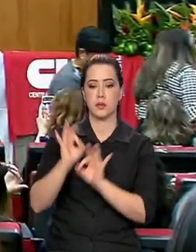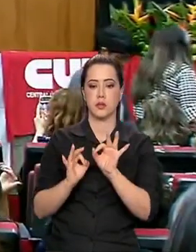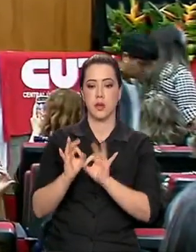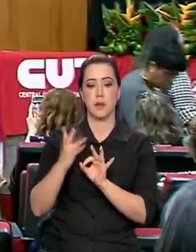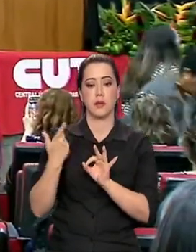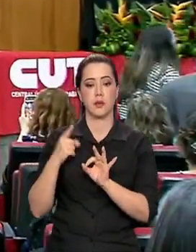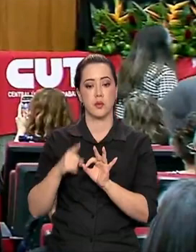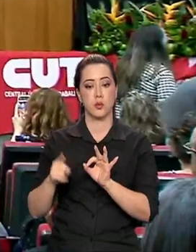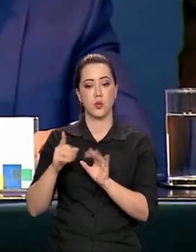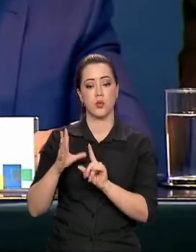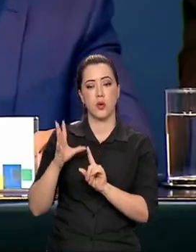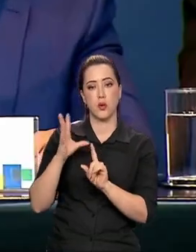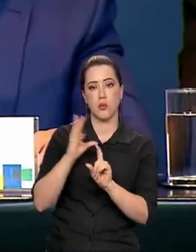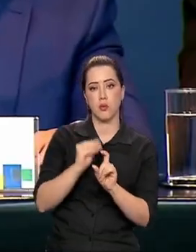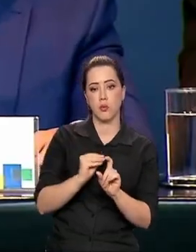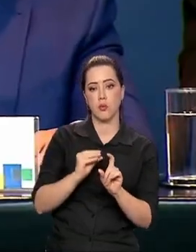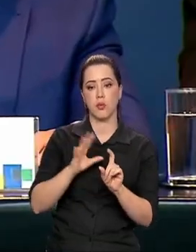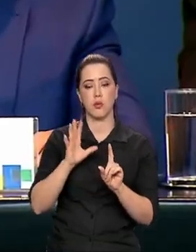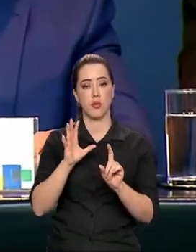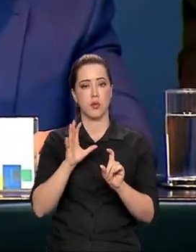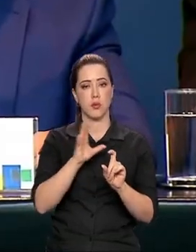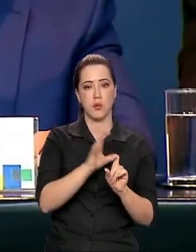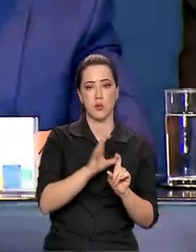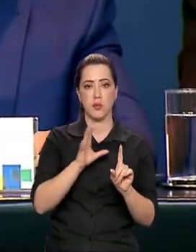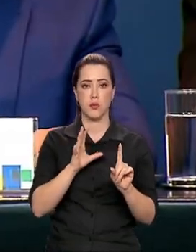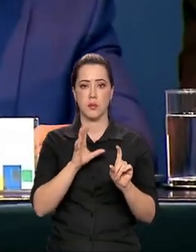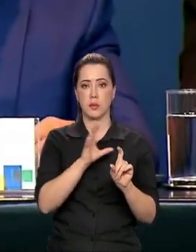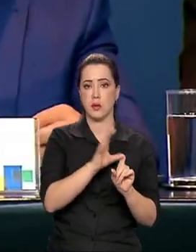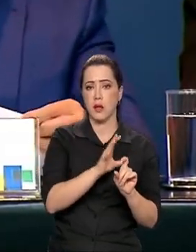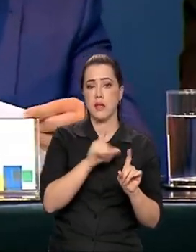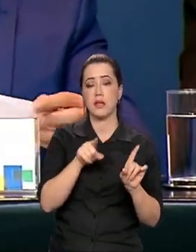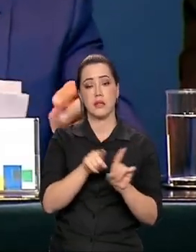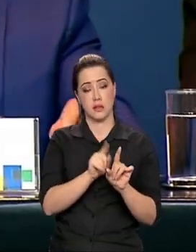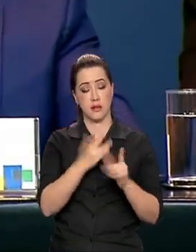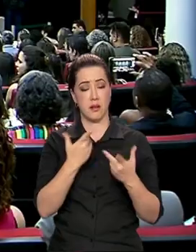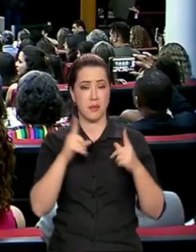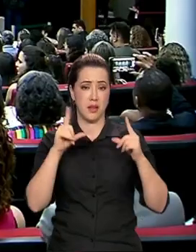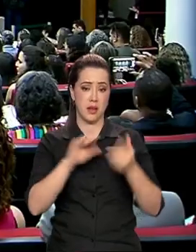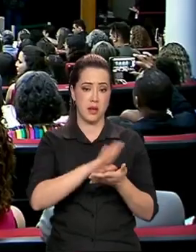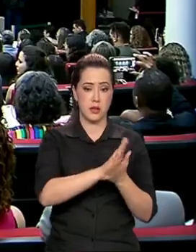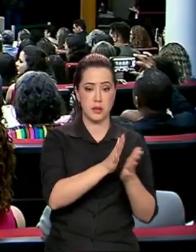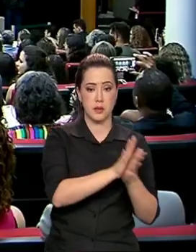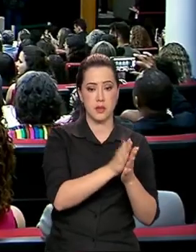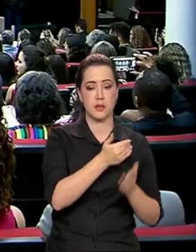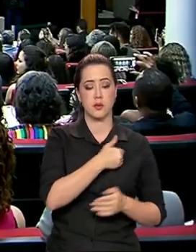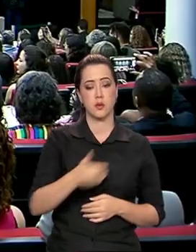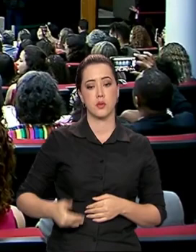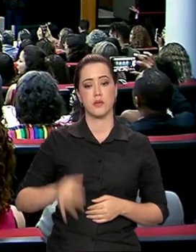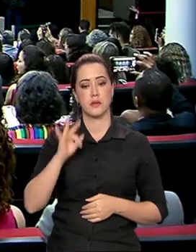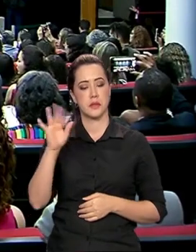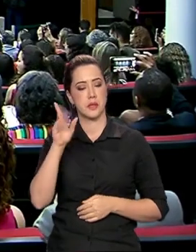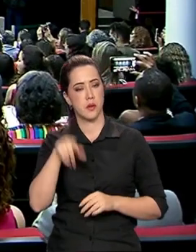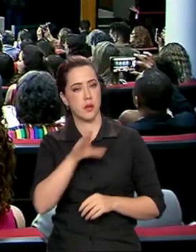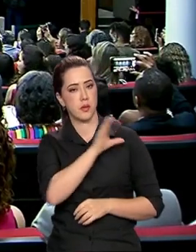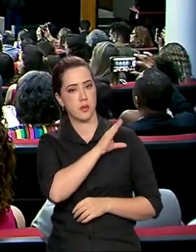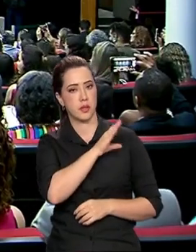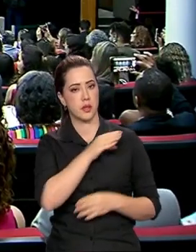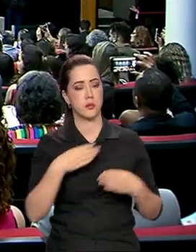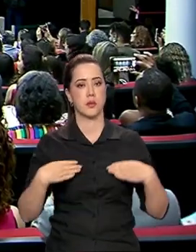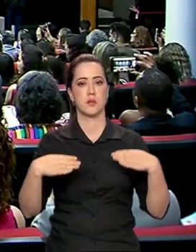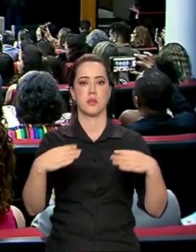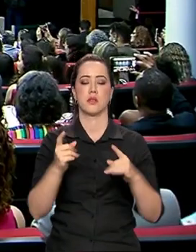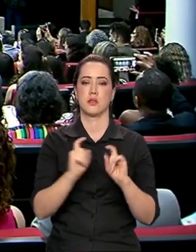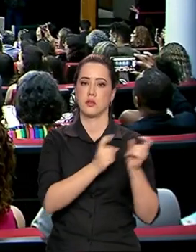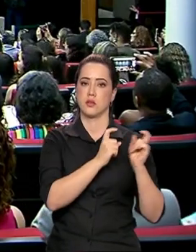enfrentamento ao assédio e a discriminação na administração pública federal é coordenado pelo Ministério da Gestão e da